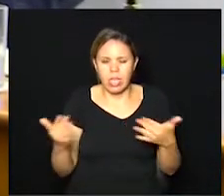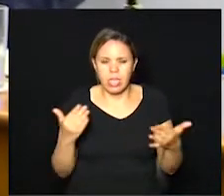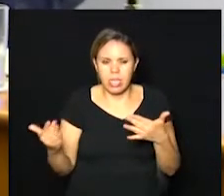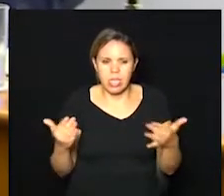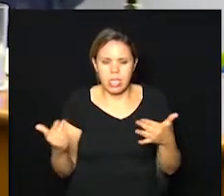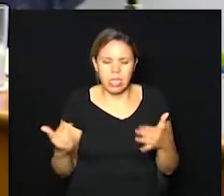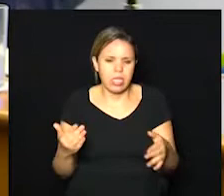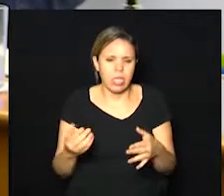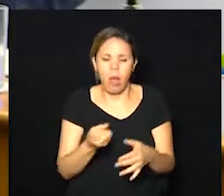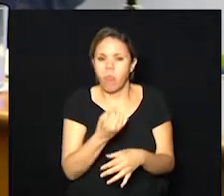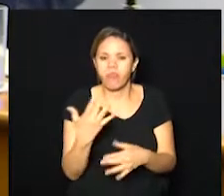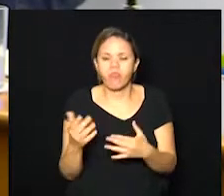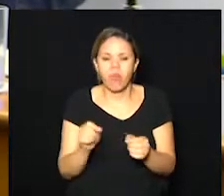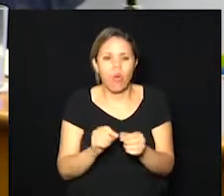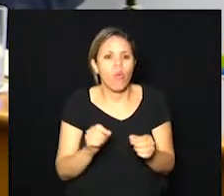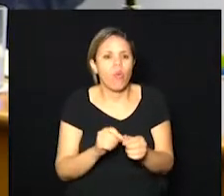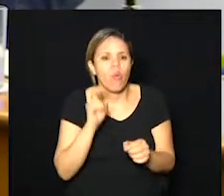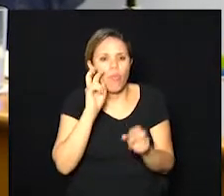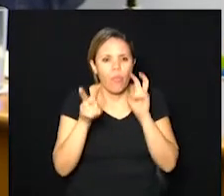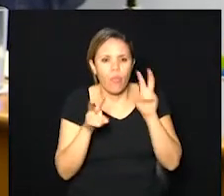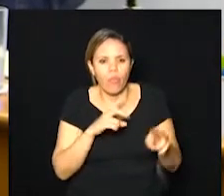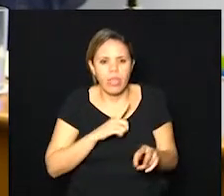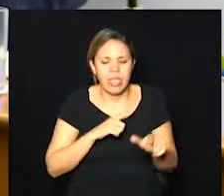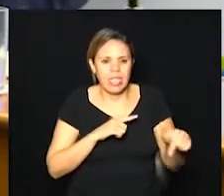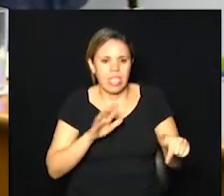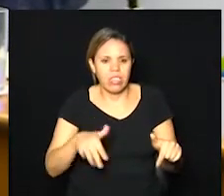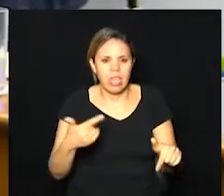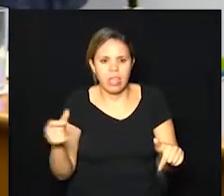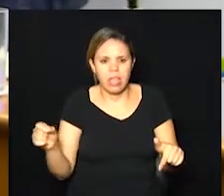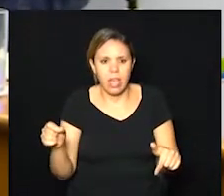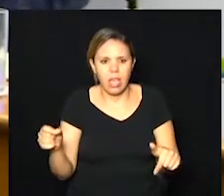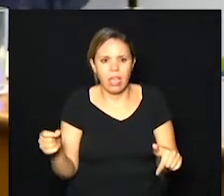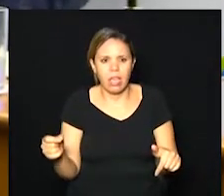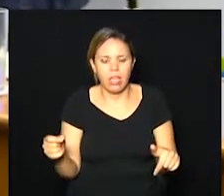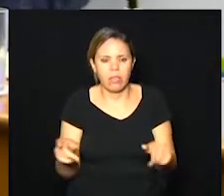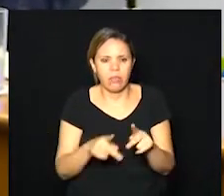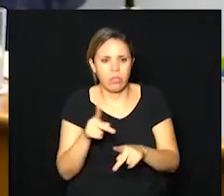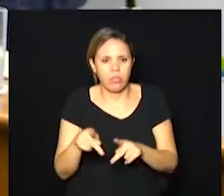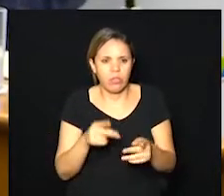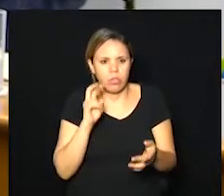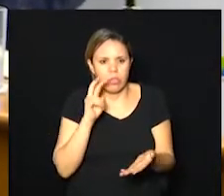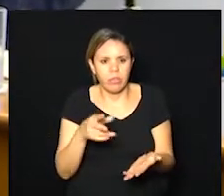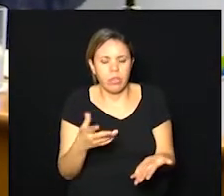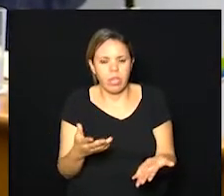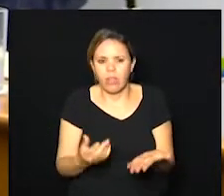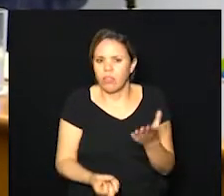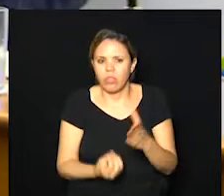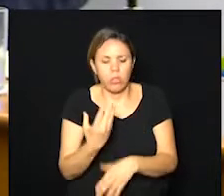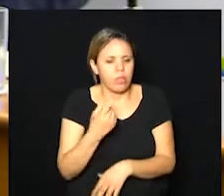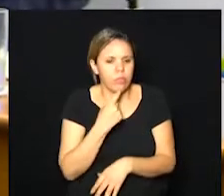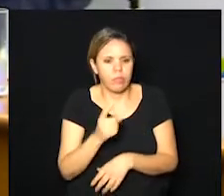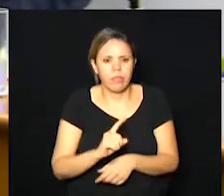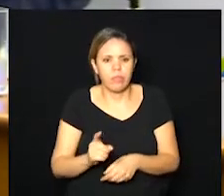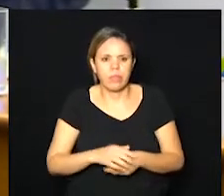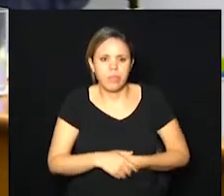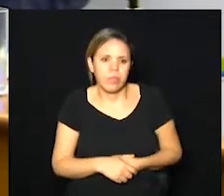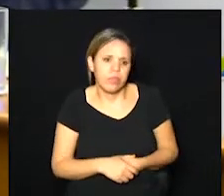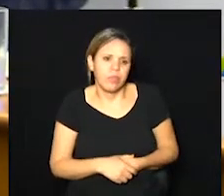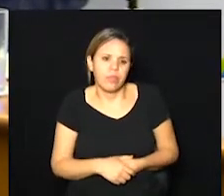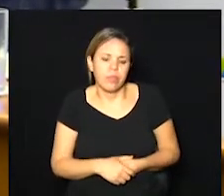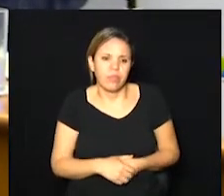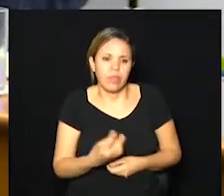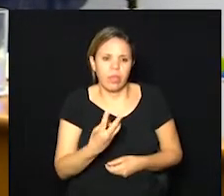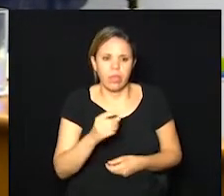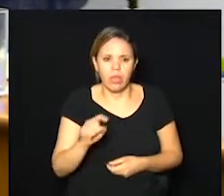quer dizer o que nós estamos vendo nós temos 7 a 10 vezes mais casos do que nós estamos vendo isso não acontece em campinas aqui é